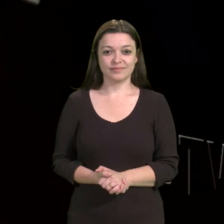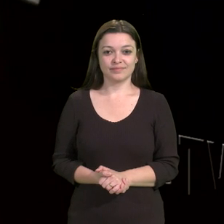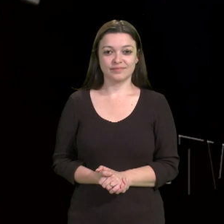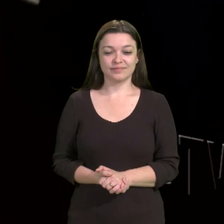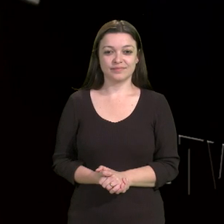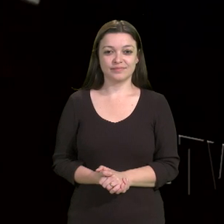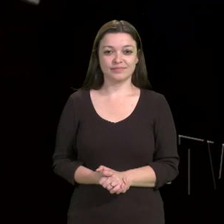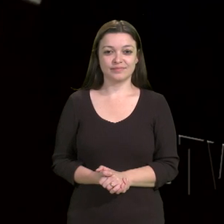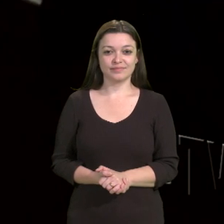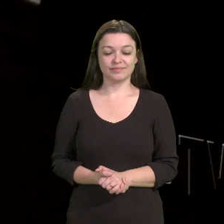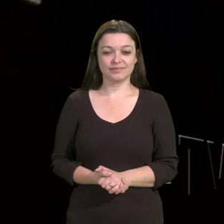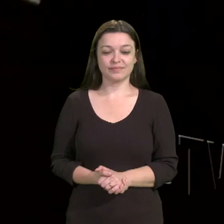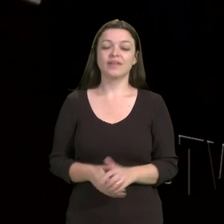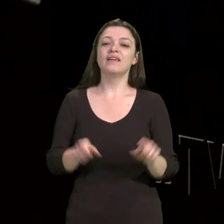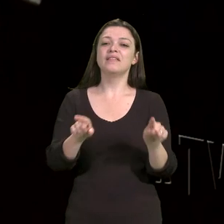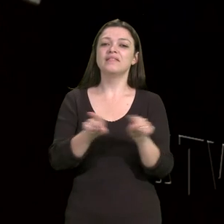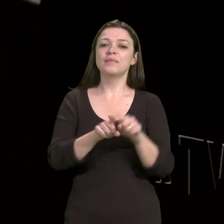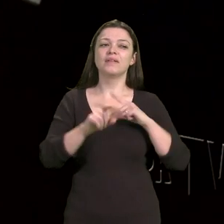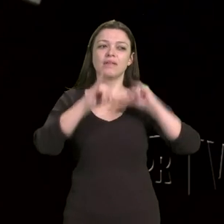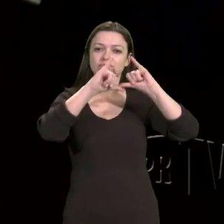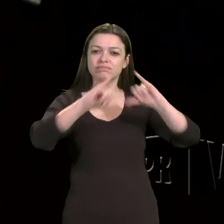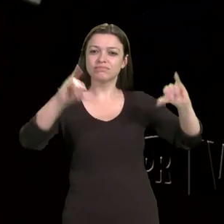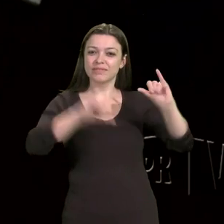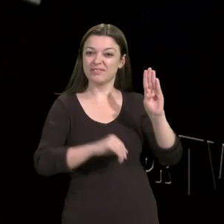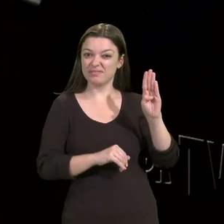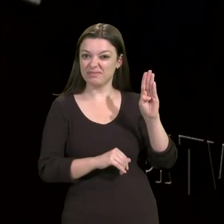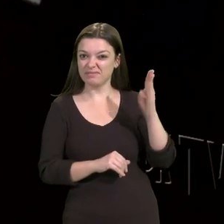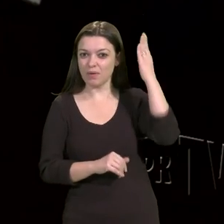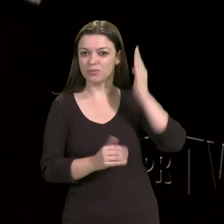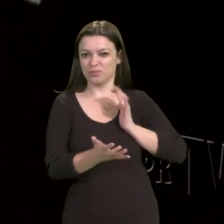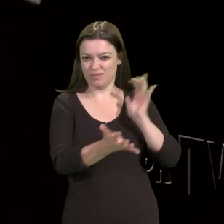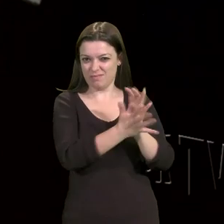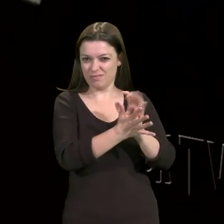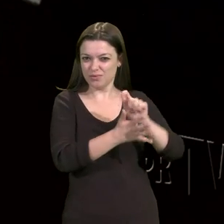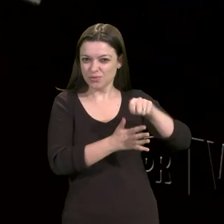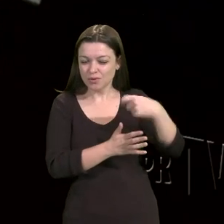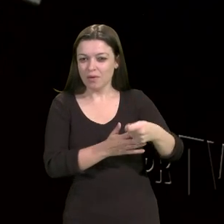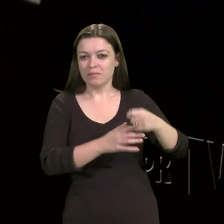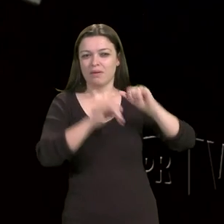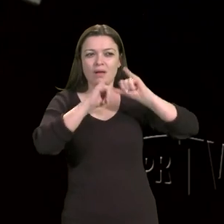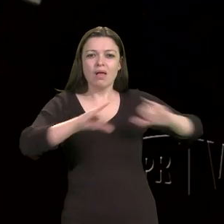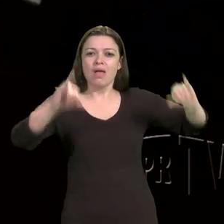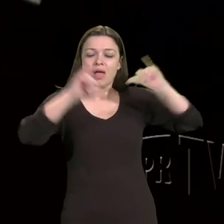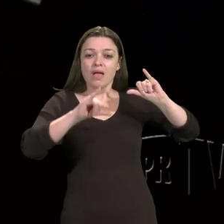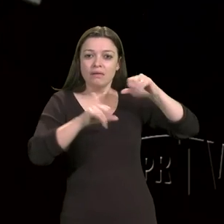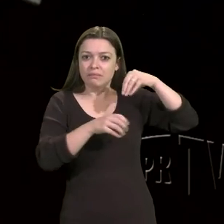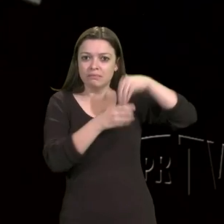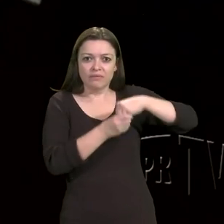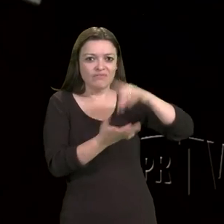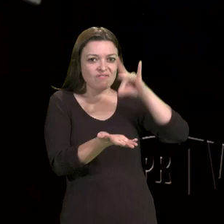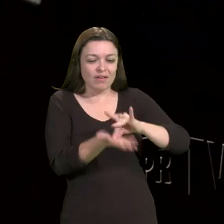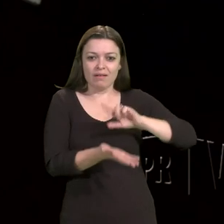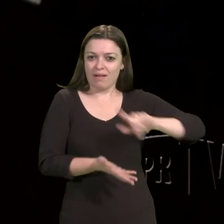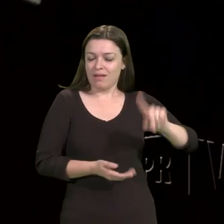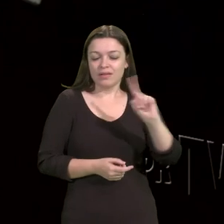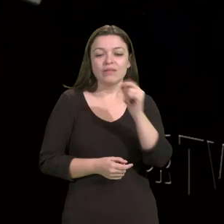A outra fake news, o conjunto de fake news, diz respeito à nossa suposta ineficiência.